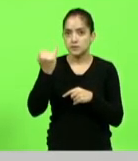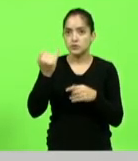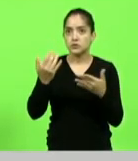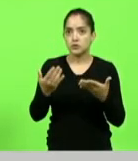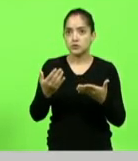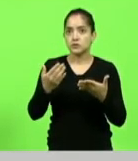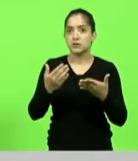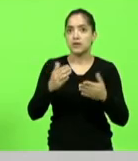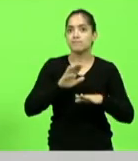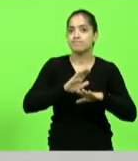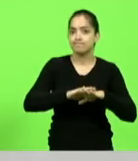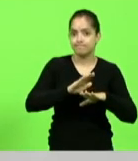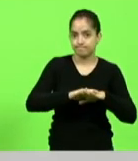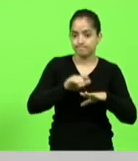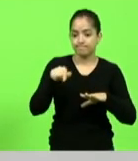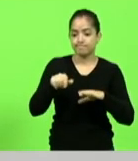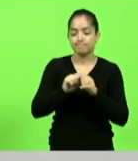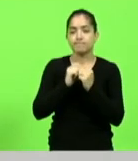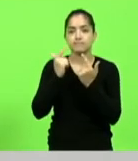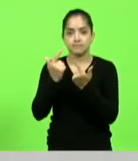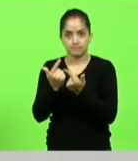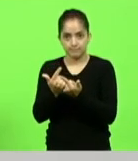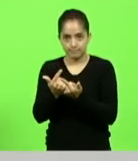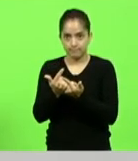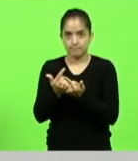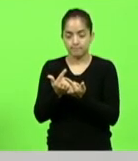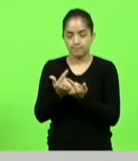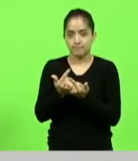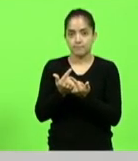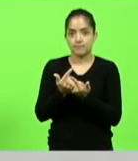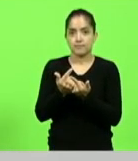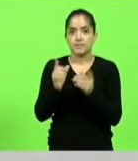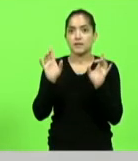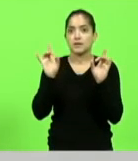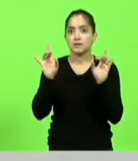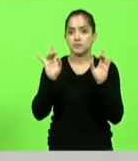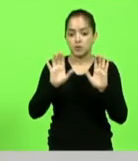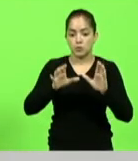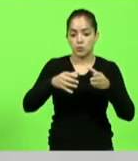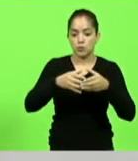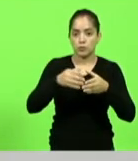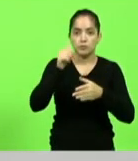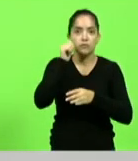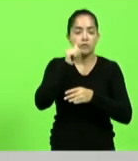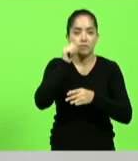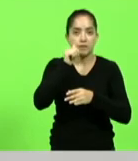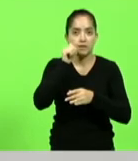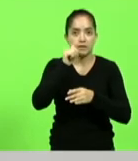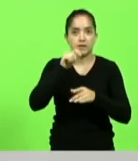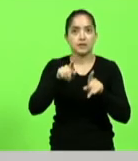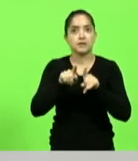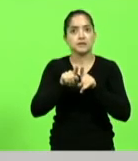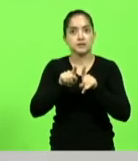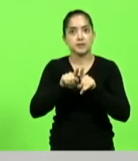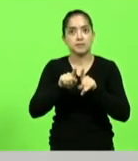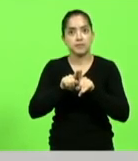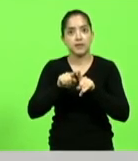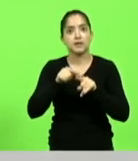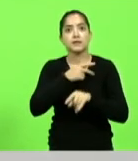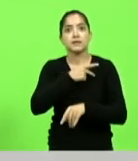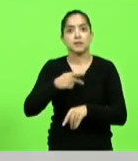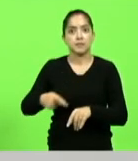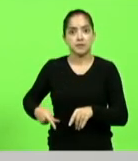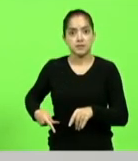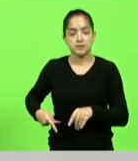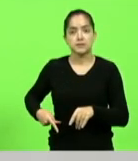papel da Assembleia Legislativa em especial da bancada feminina e da atuação da nossa presidência da